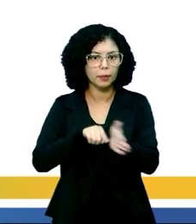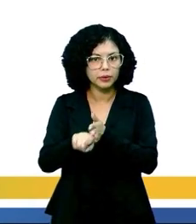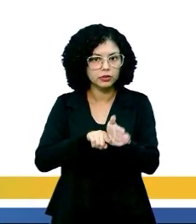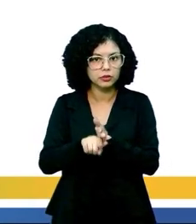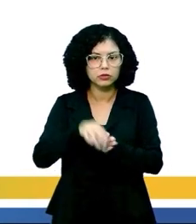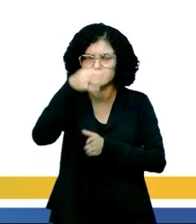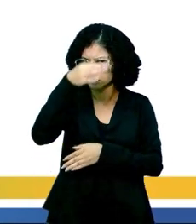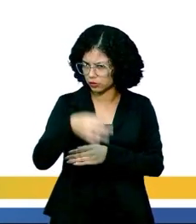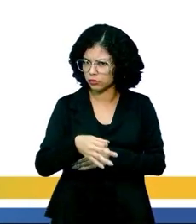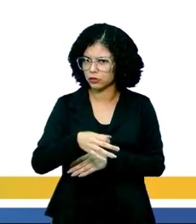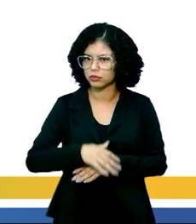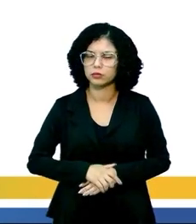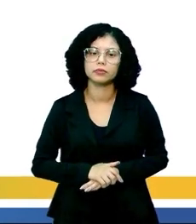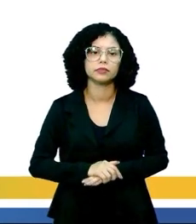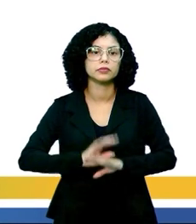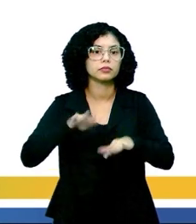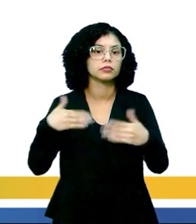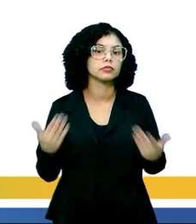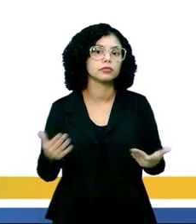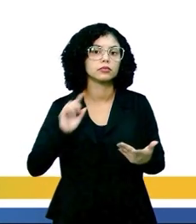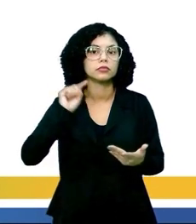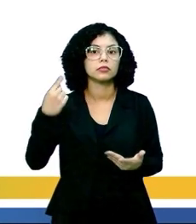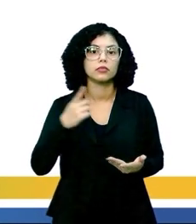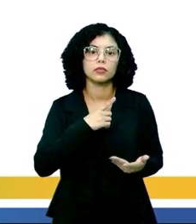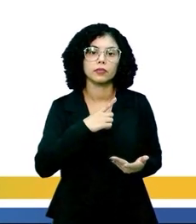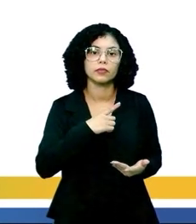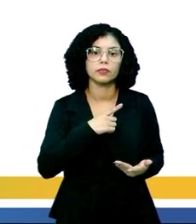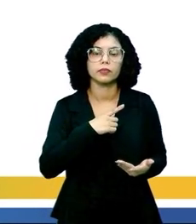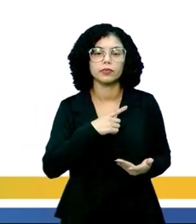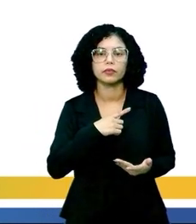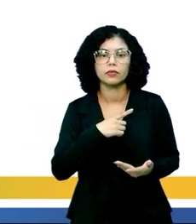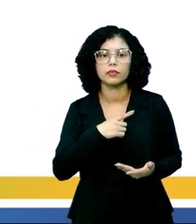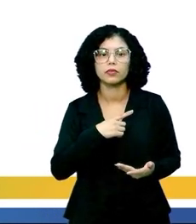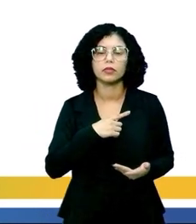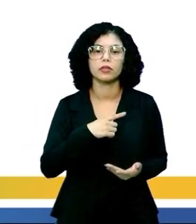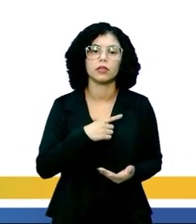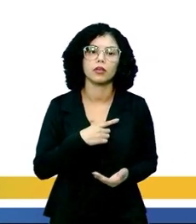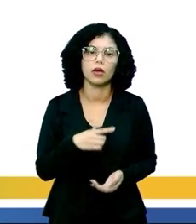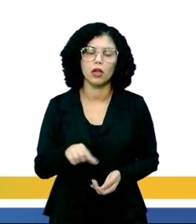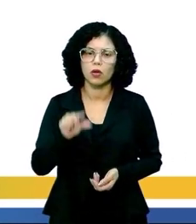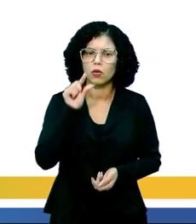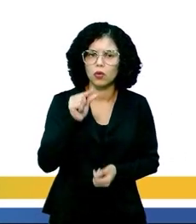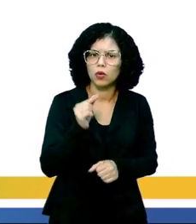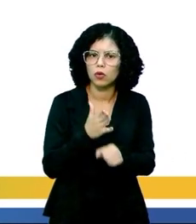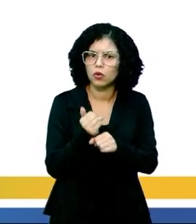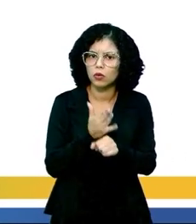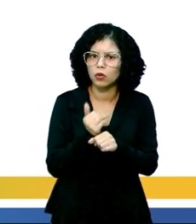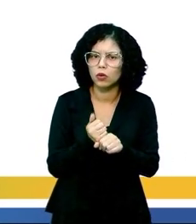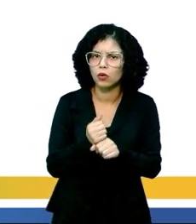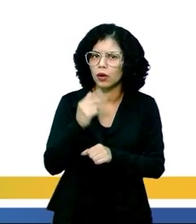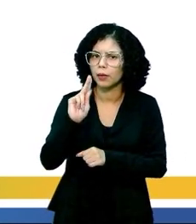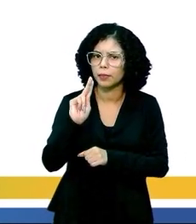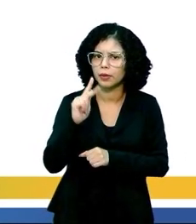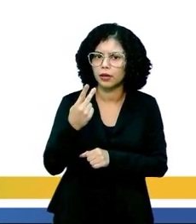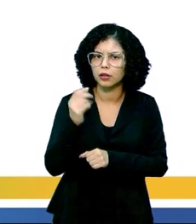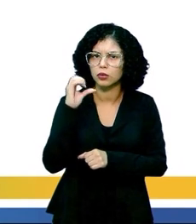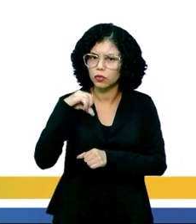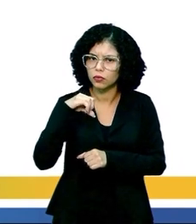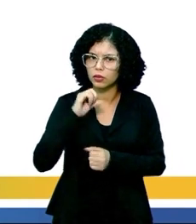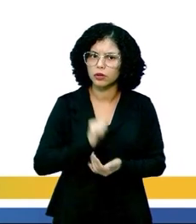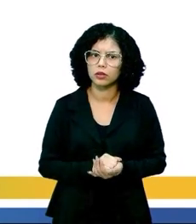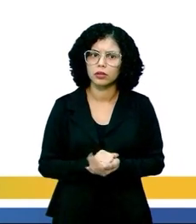hipótese do pesquisador está correta é aquela que contém. Alternativa A, um cubo de batata em solução com pH 9.